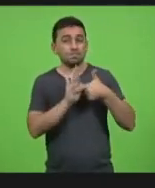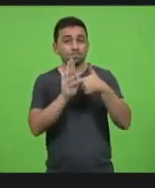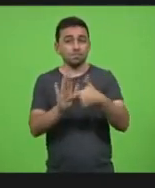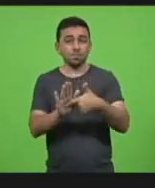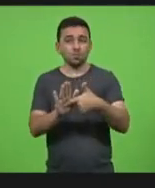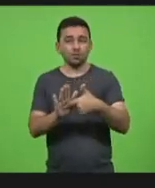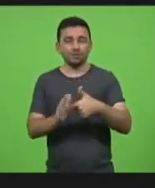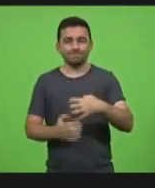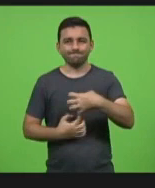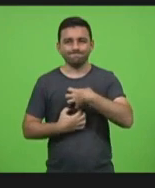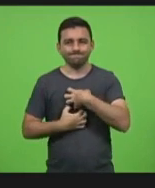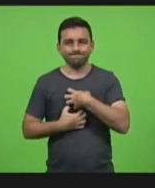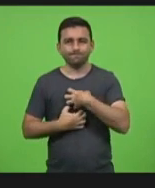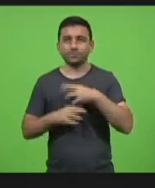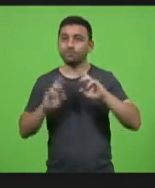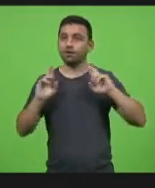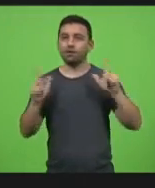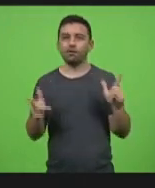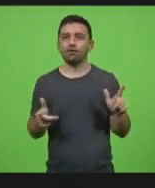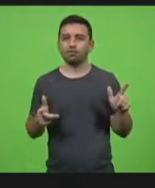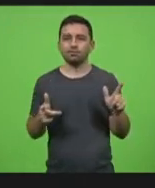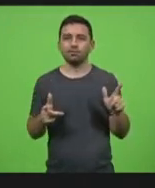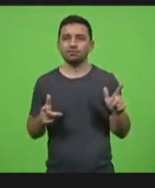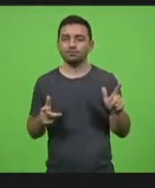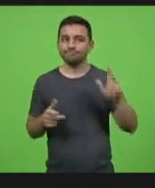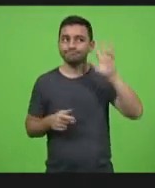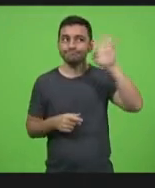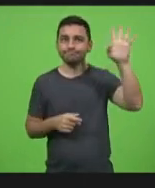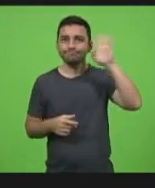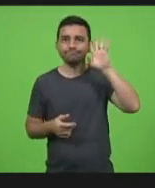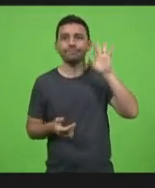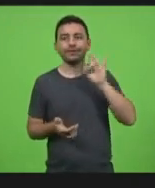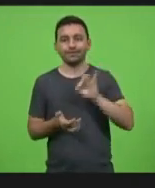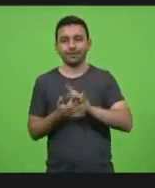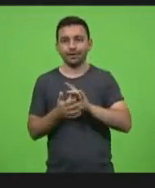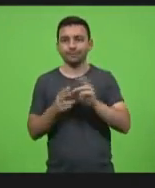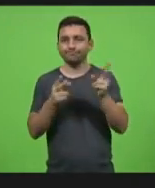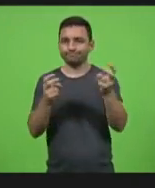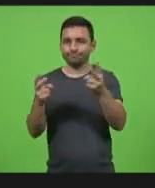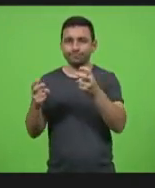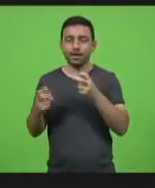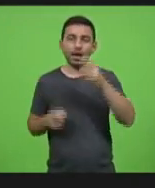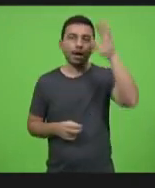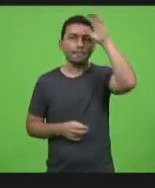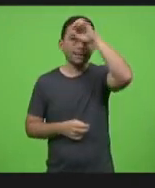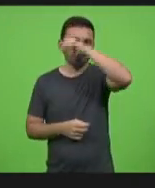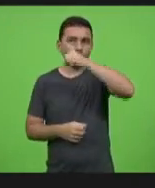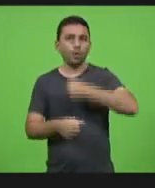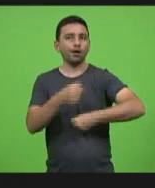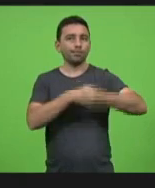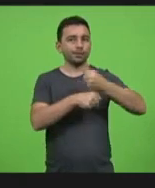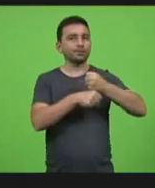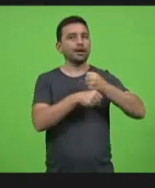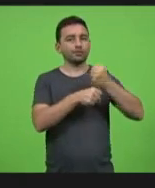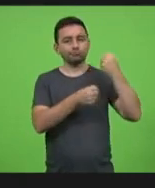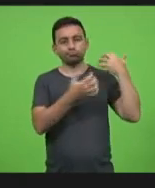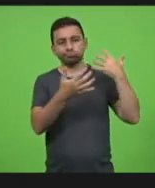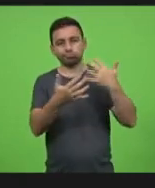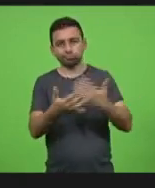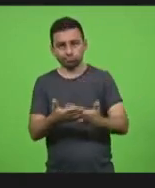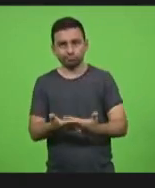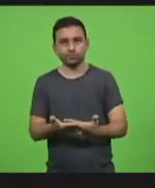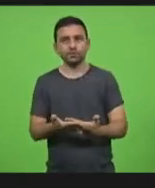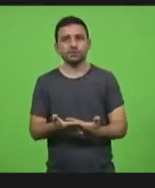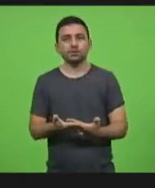sensibilidade diferente uma noção de realidade aprenderam com o ano que a gente está vivendo e realmente